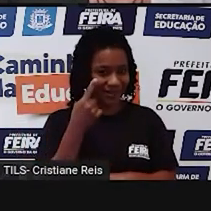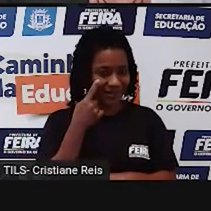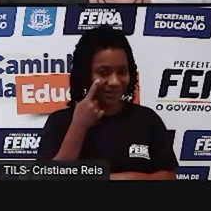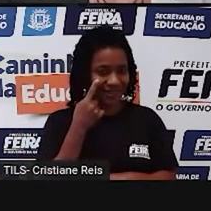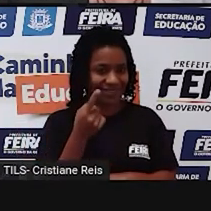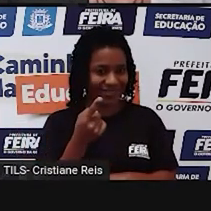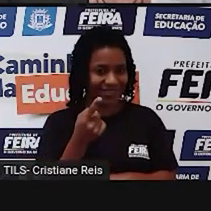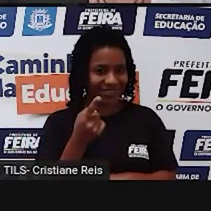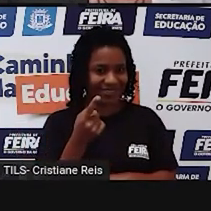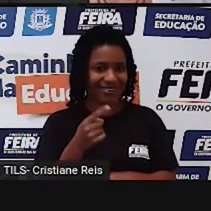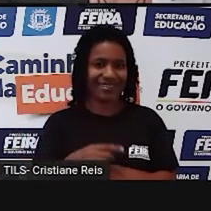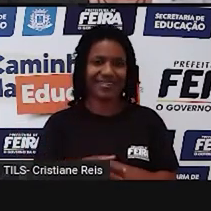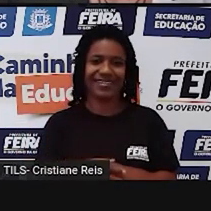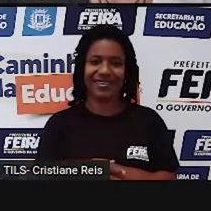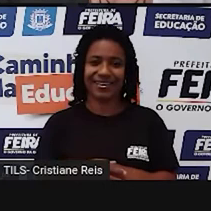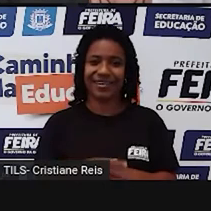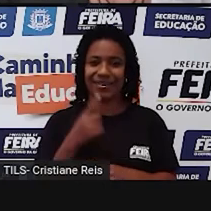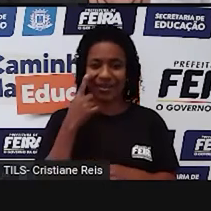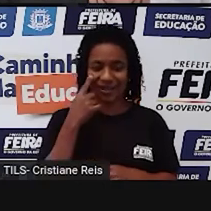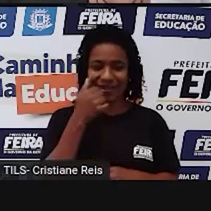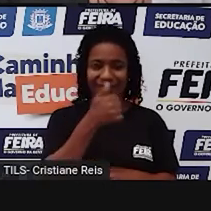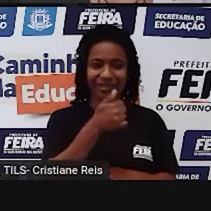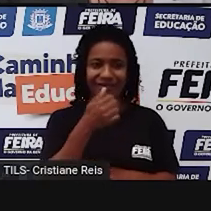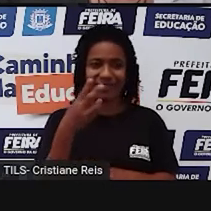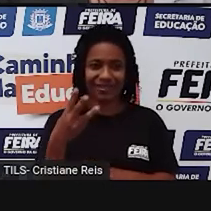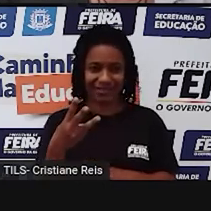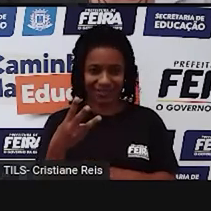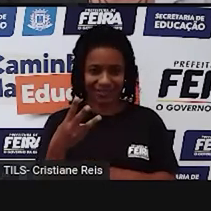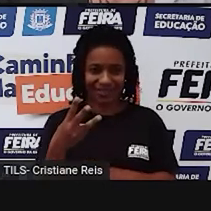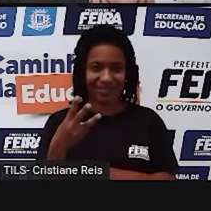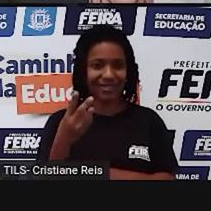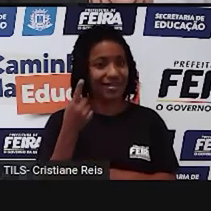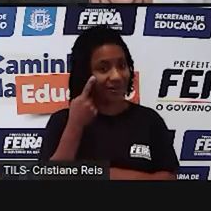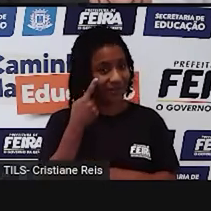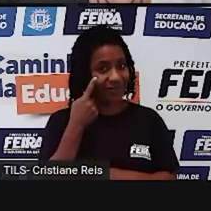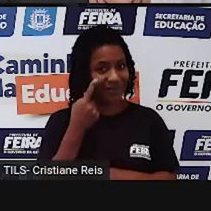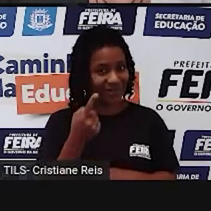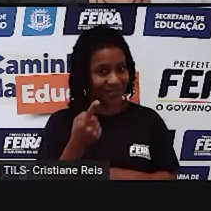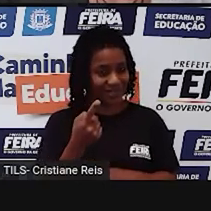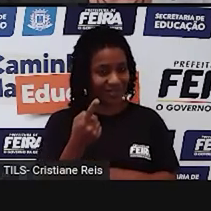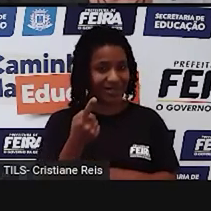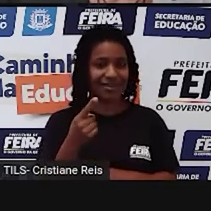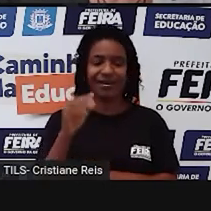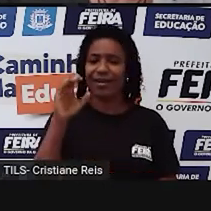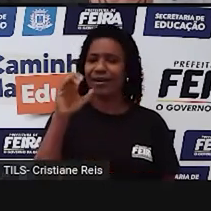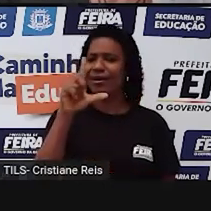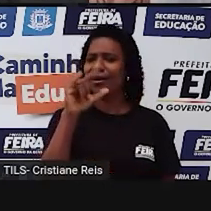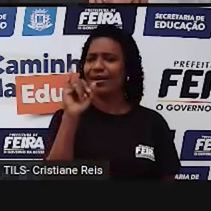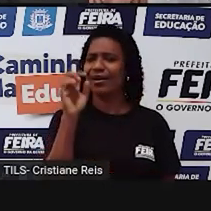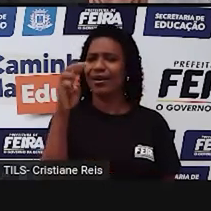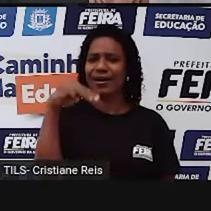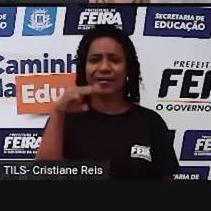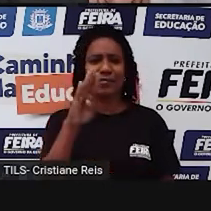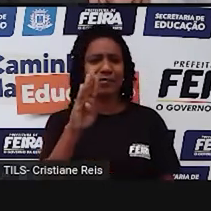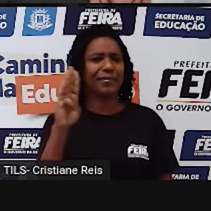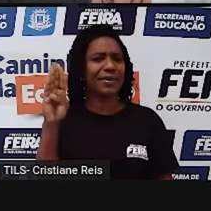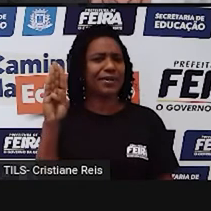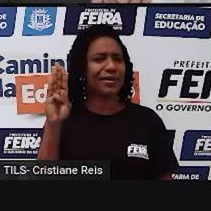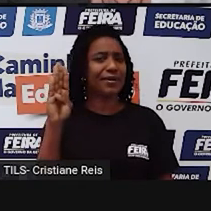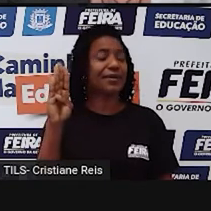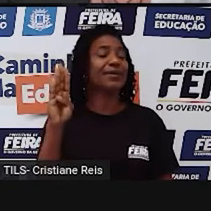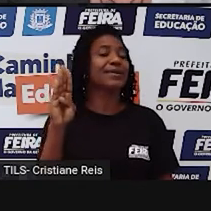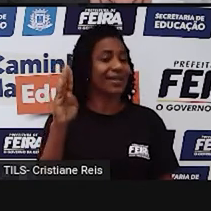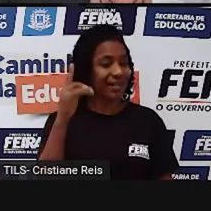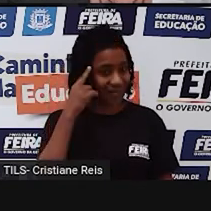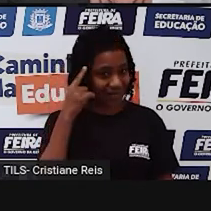Number thirteen. Número treze. Climb. Climb. Neste caso aí, segue